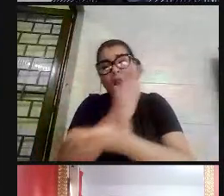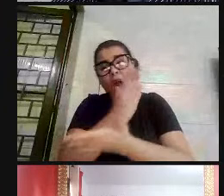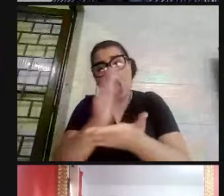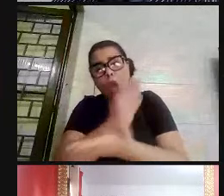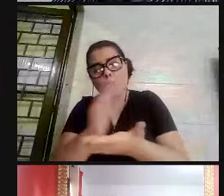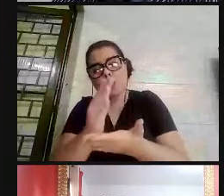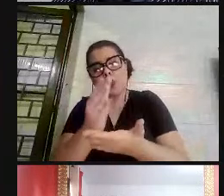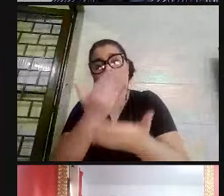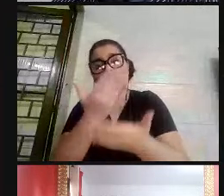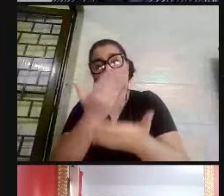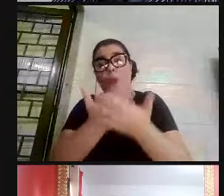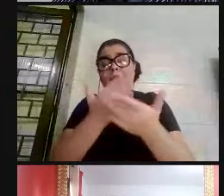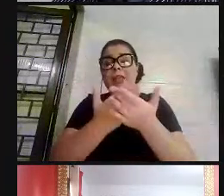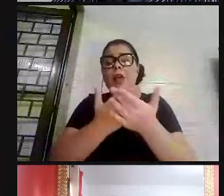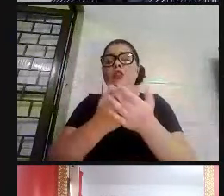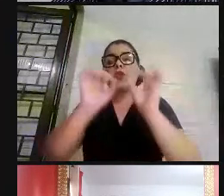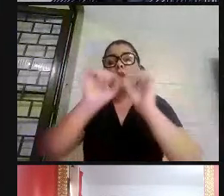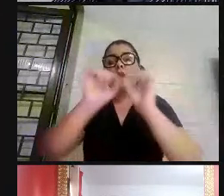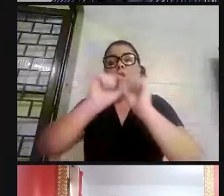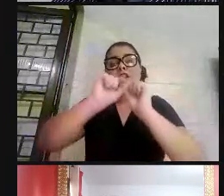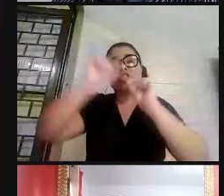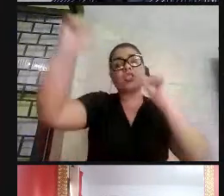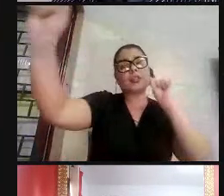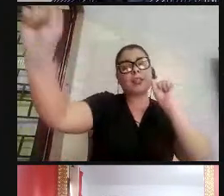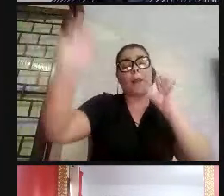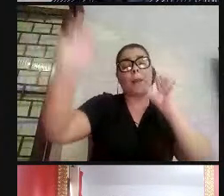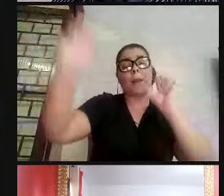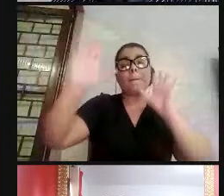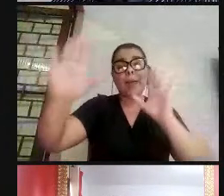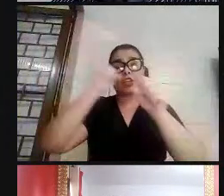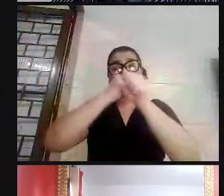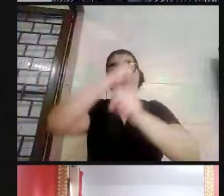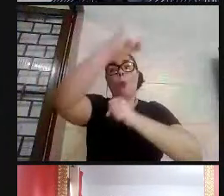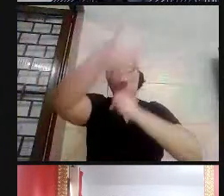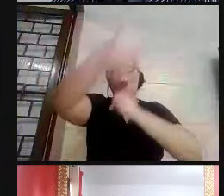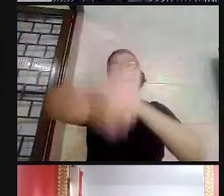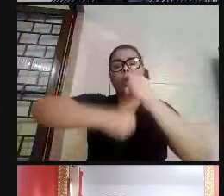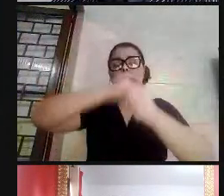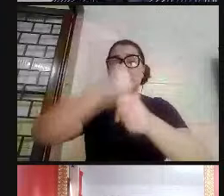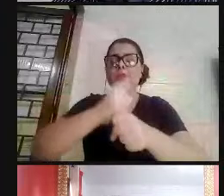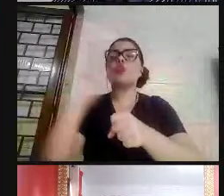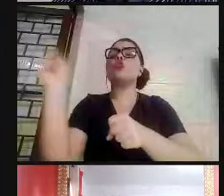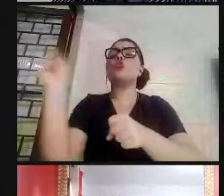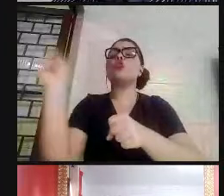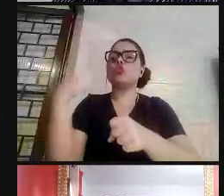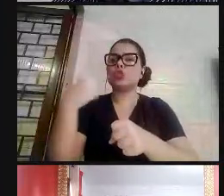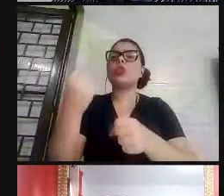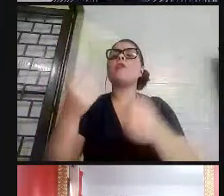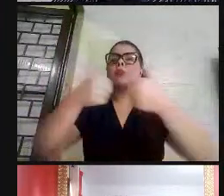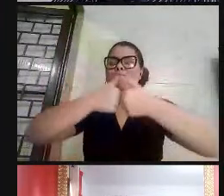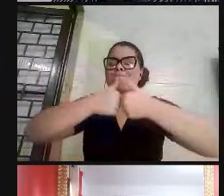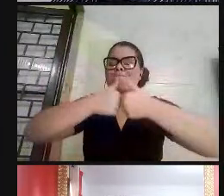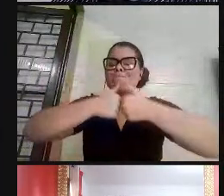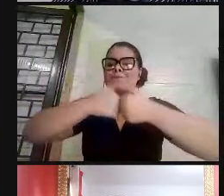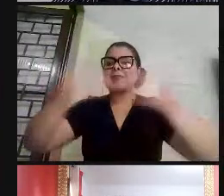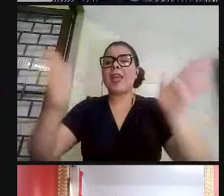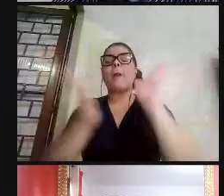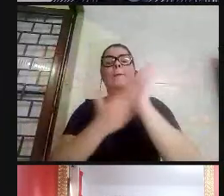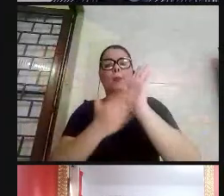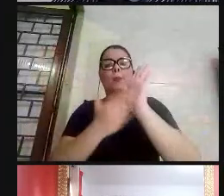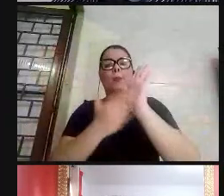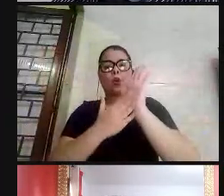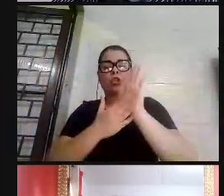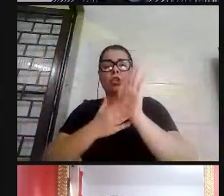remotas, mas no ano que vem nós vamos ampliar a nossa proposta e vamos continuar